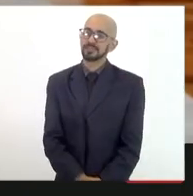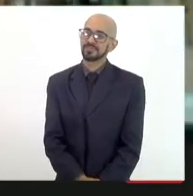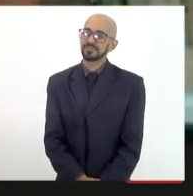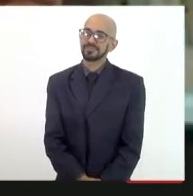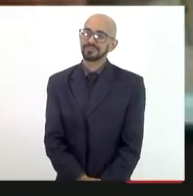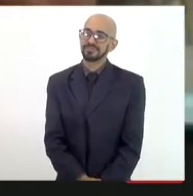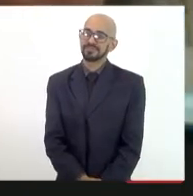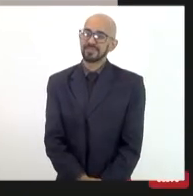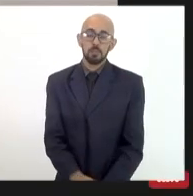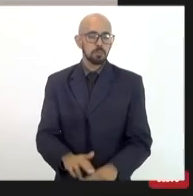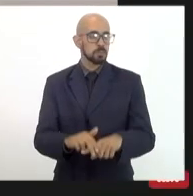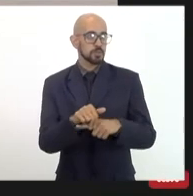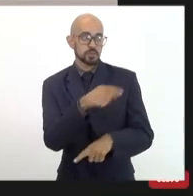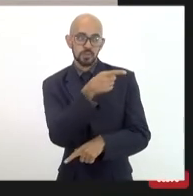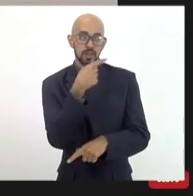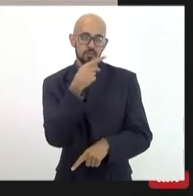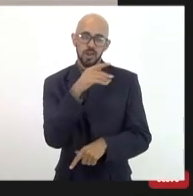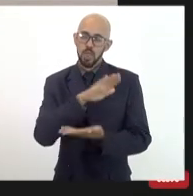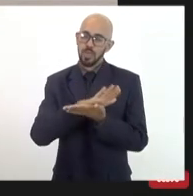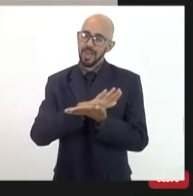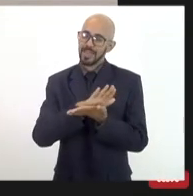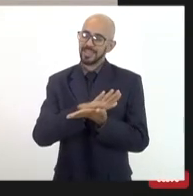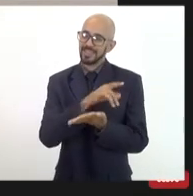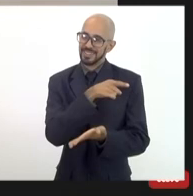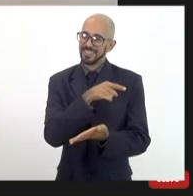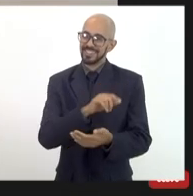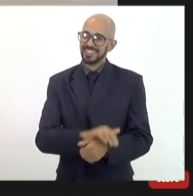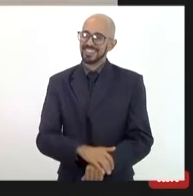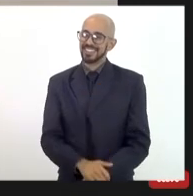por isso que ele não falou nada André mas